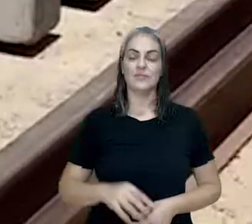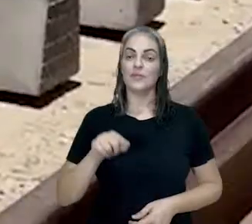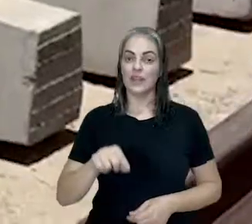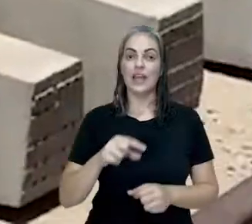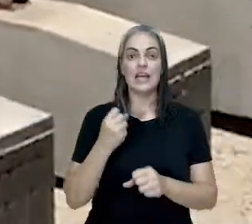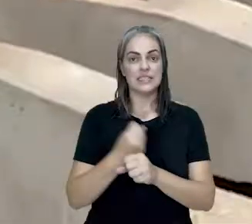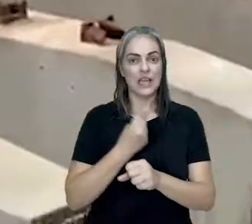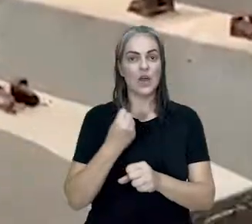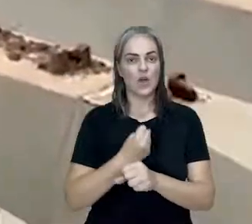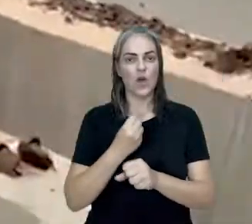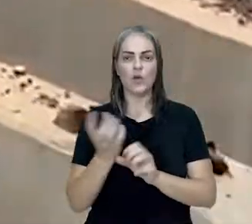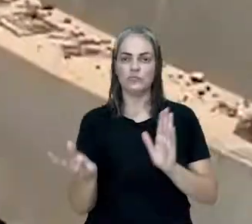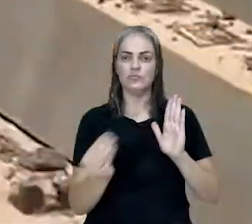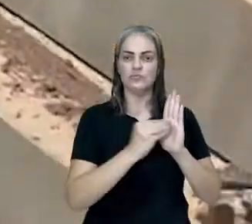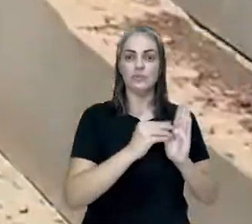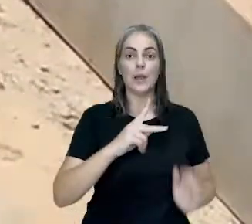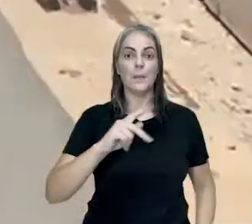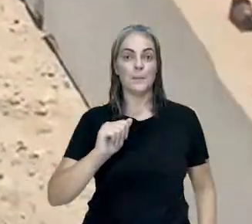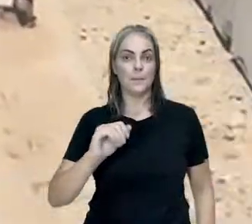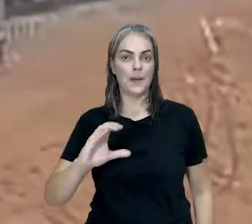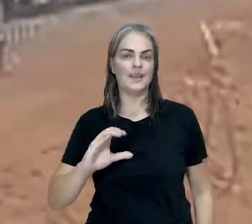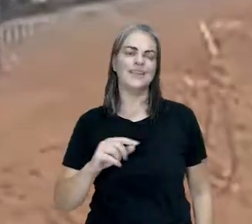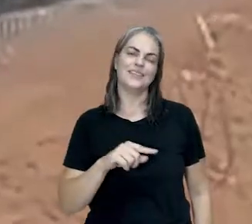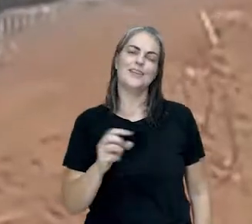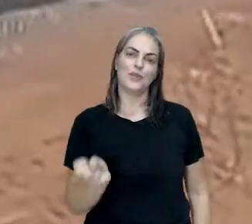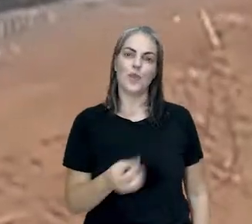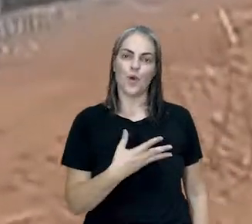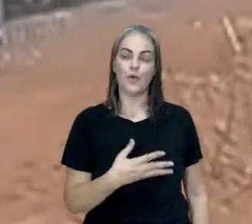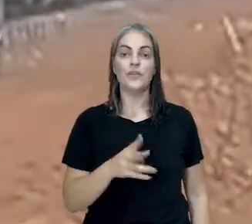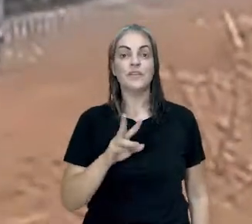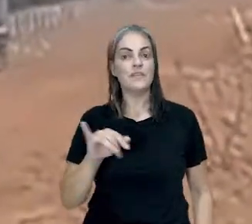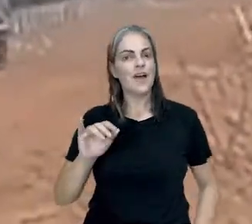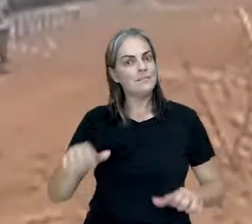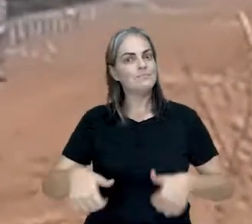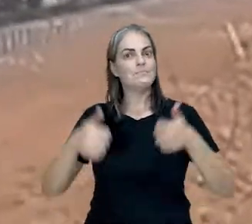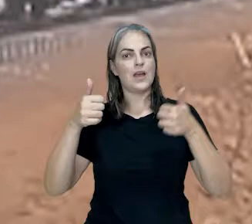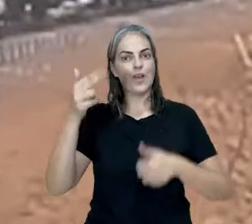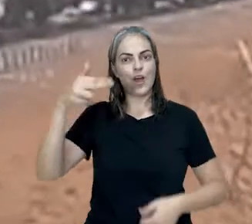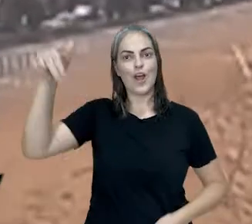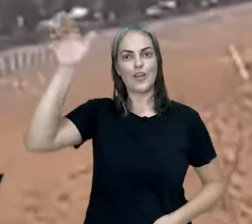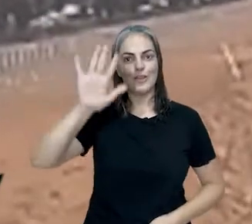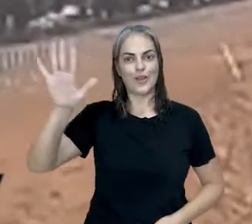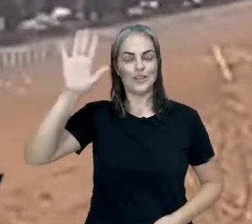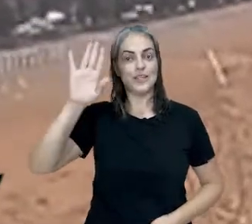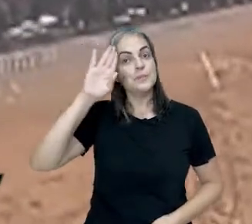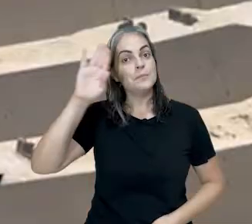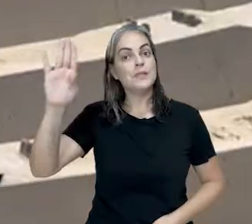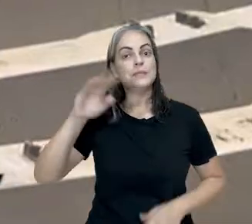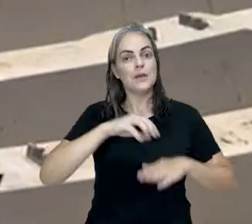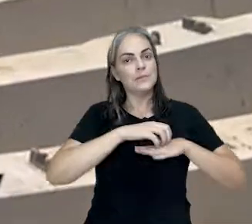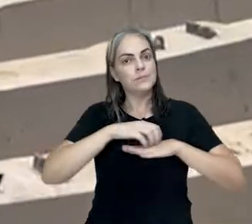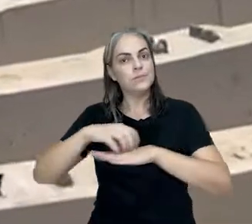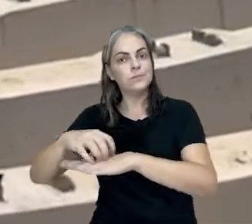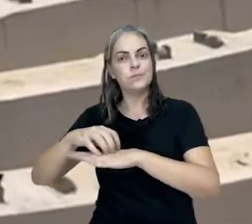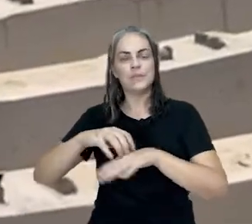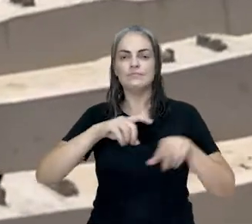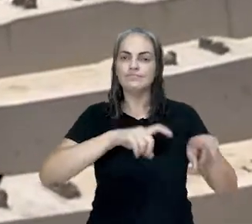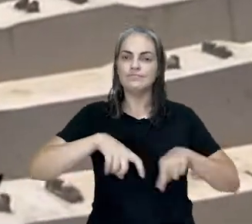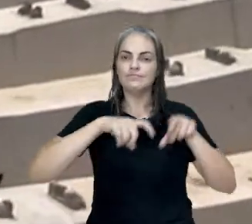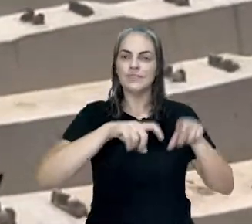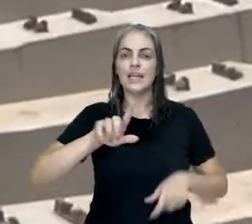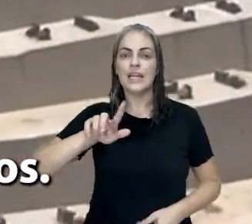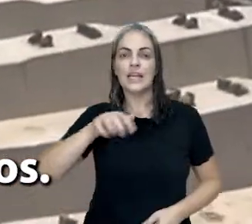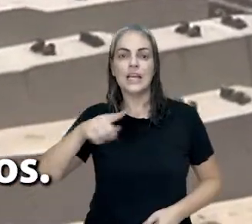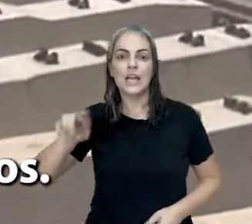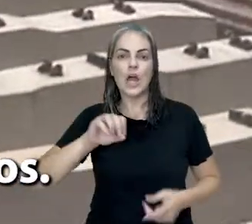A obra faz parte do novo PAC e terá grande impacto no Nordeste, especialmente para o transporte